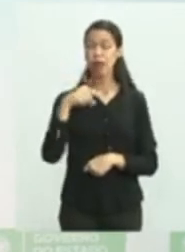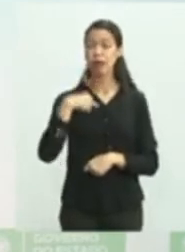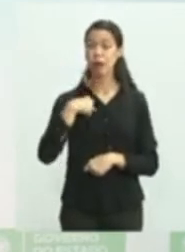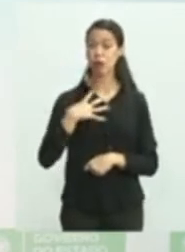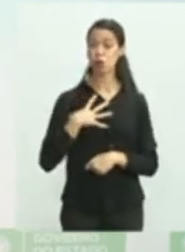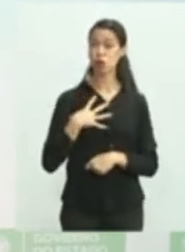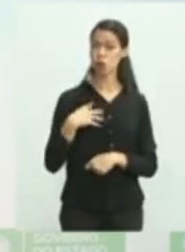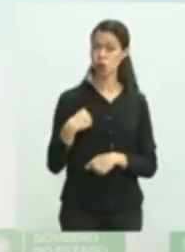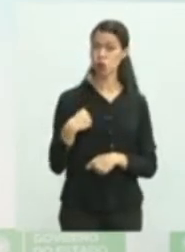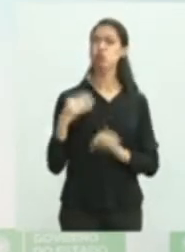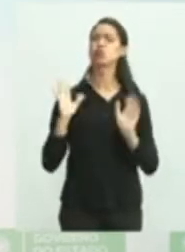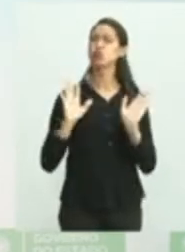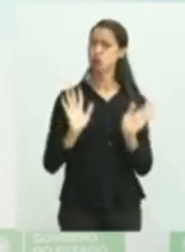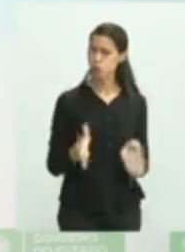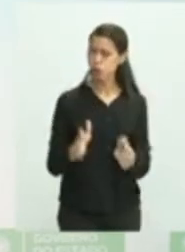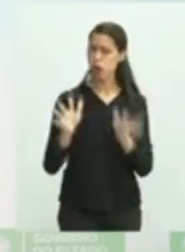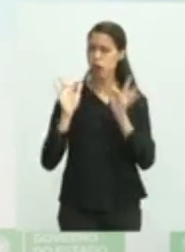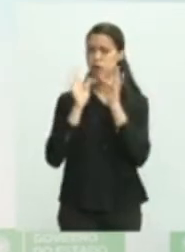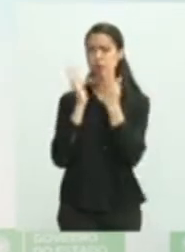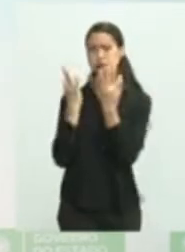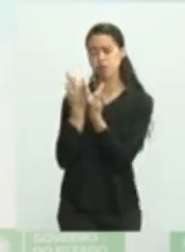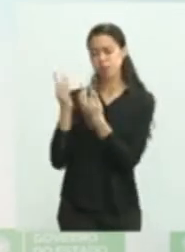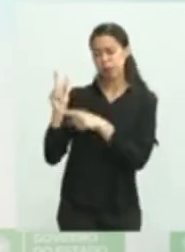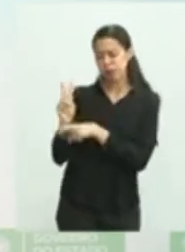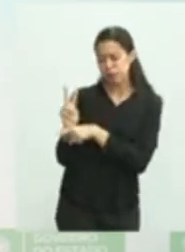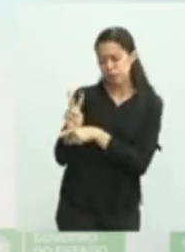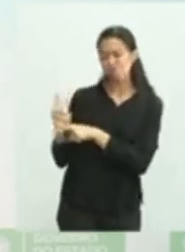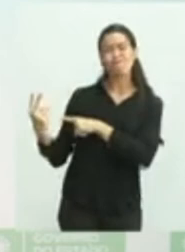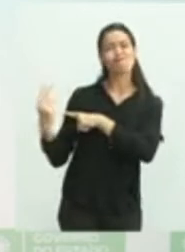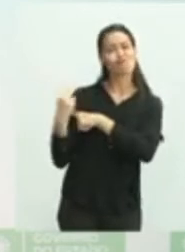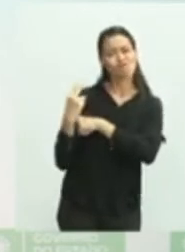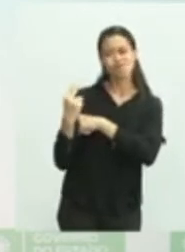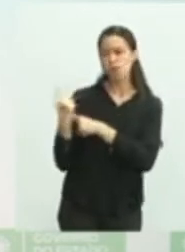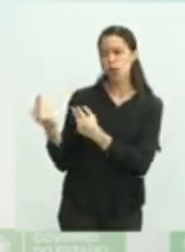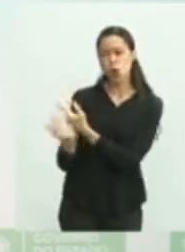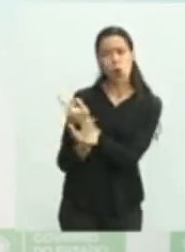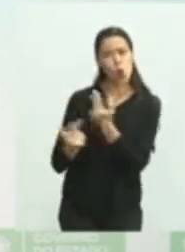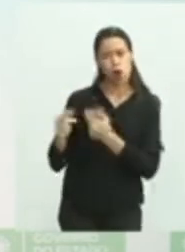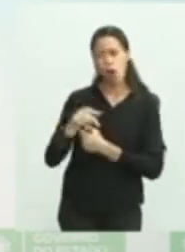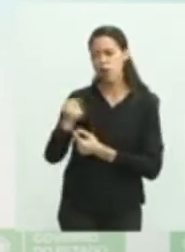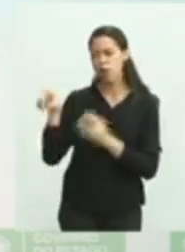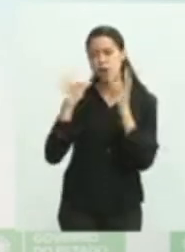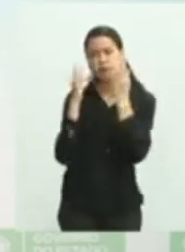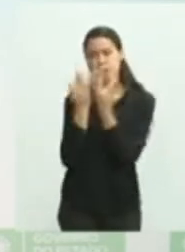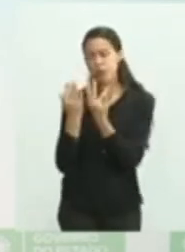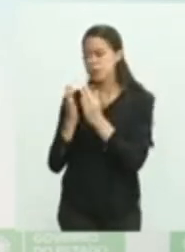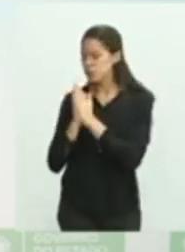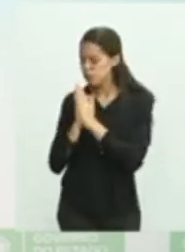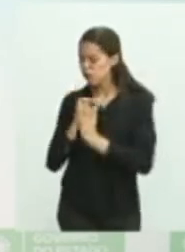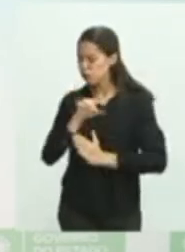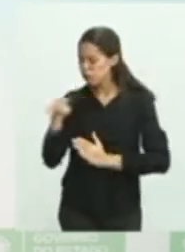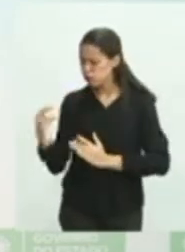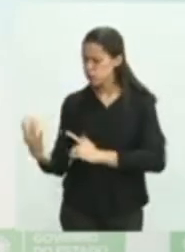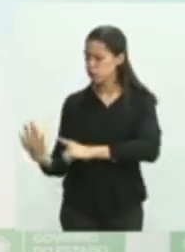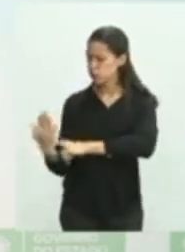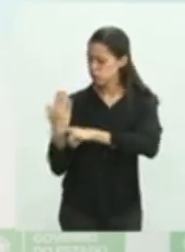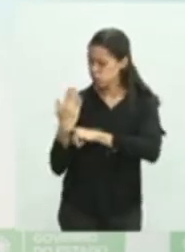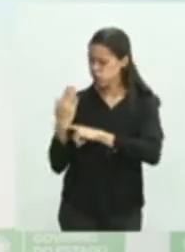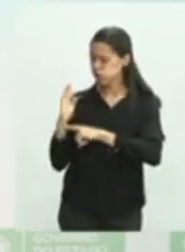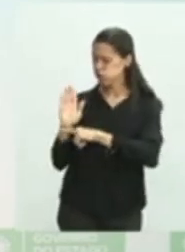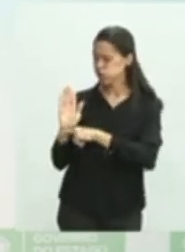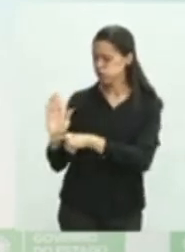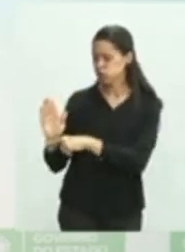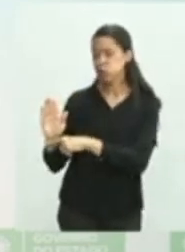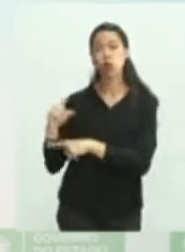as medidas restritivas e tenho pedido a colaboração dos meus familiares para a gente poder, de